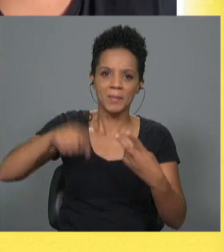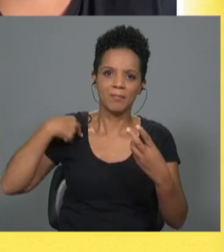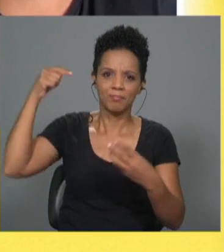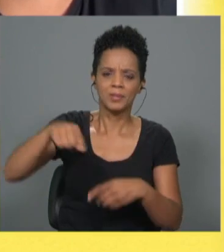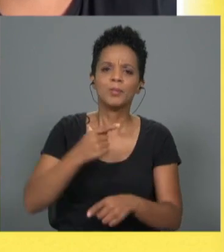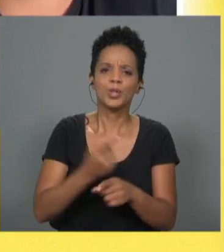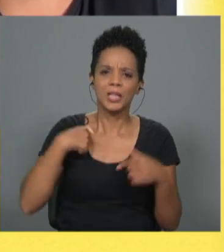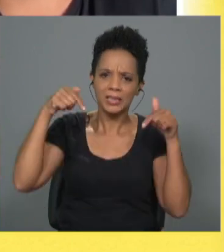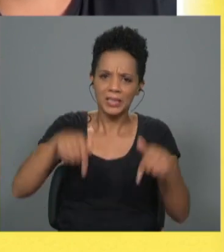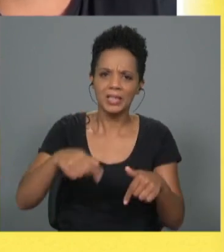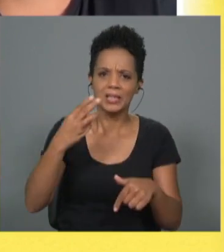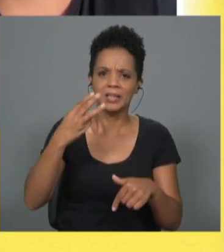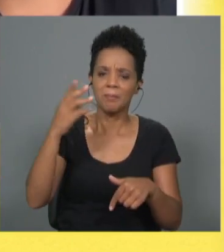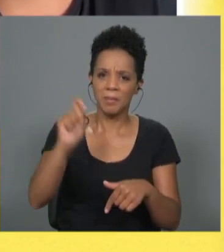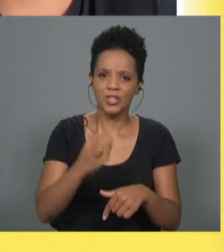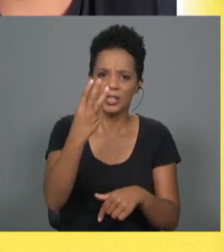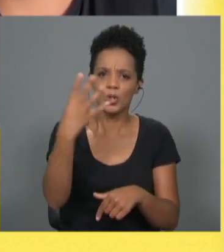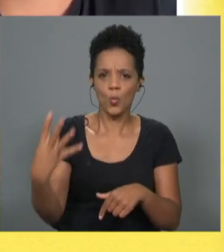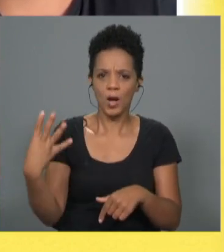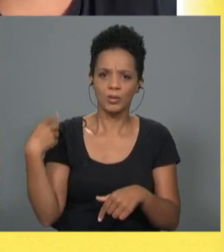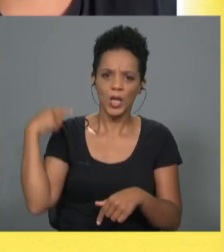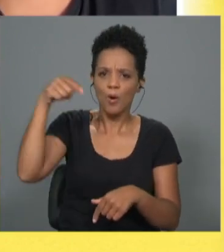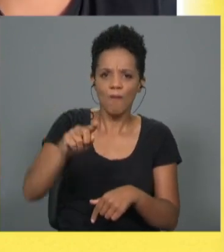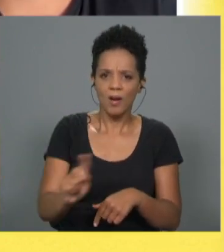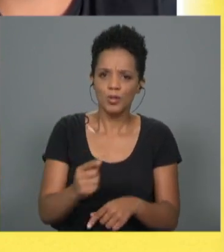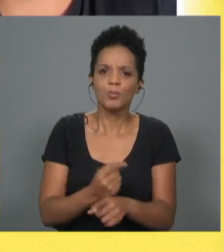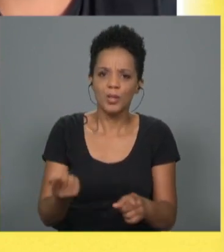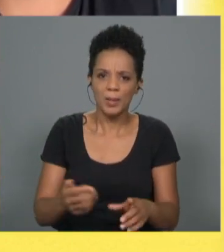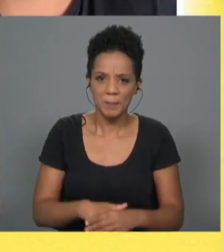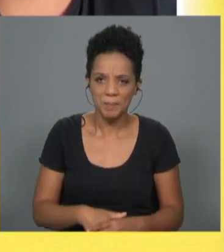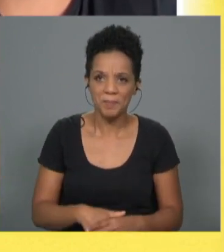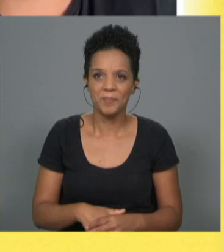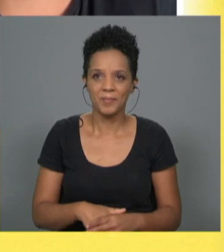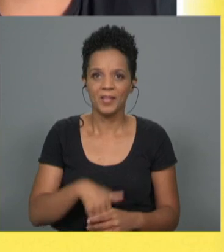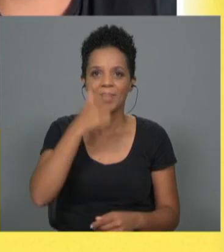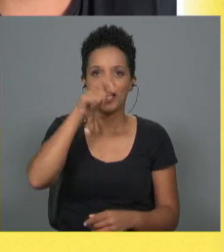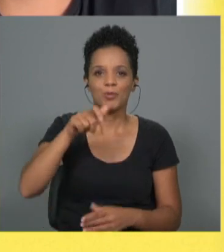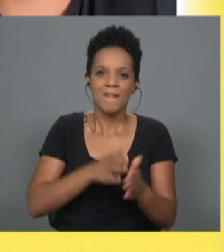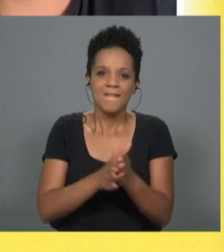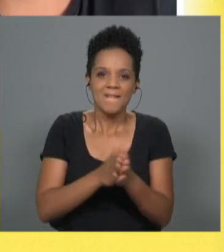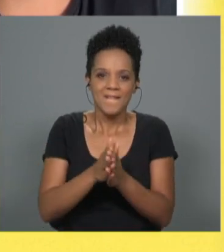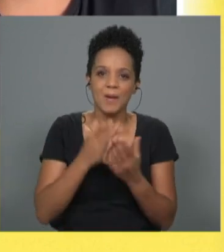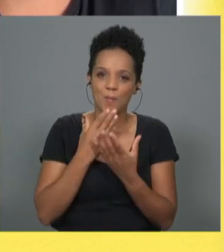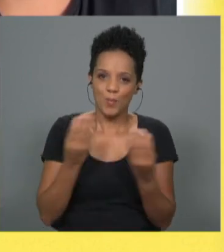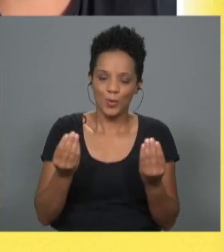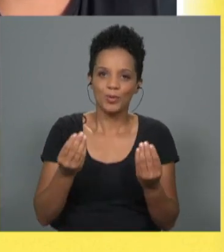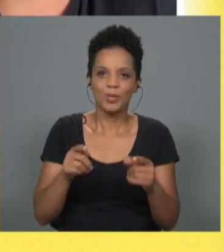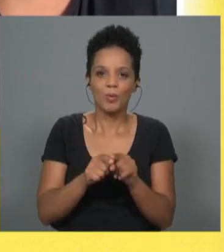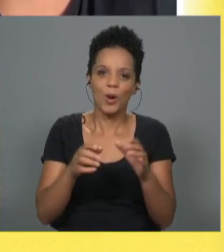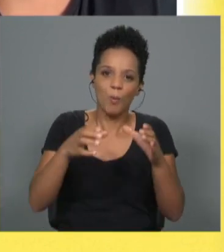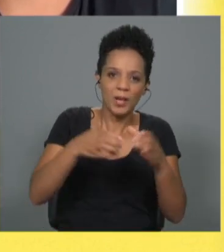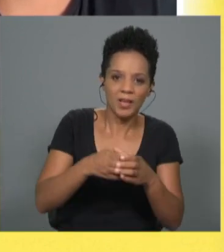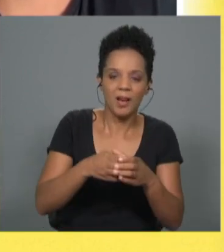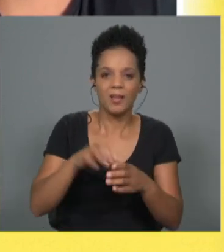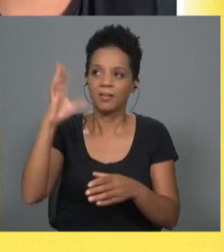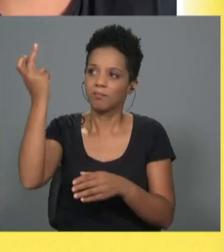que é que tu estás aqui três ou quatro meses e não apareces, não é? Portanto, as pessoas desfrutam muito deste espírito de comunidade e